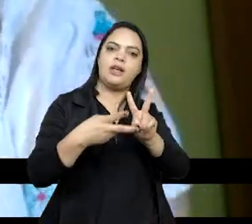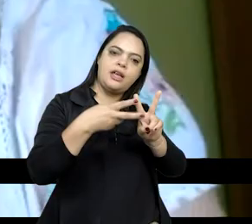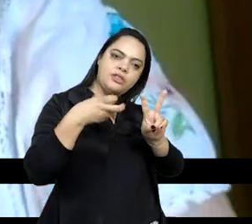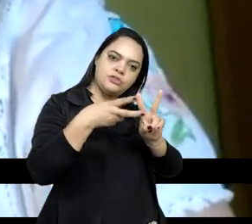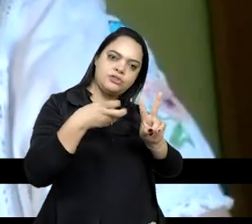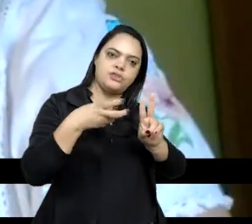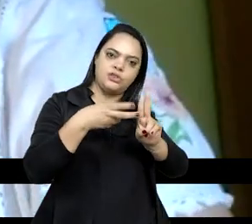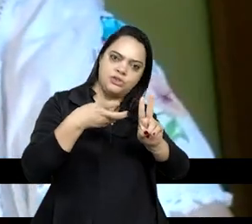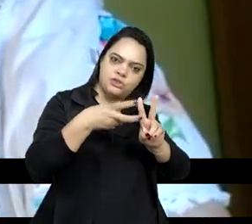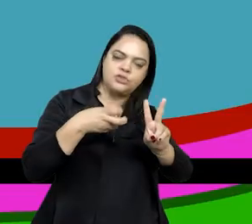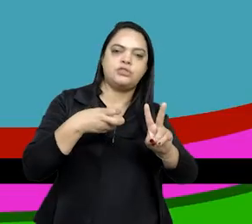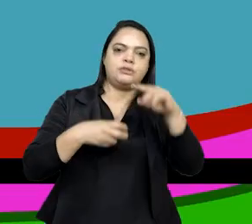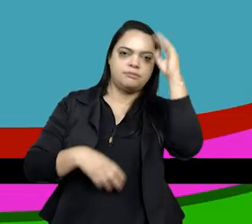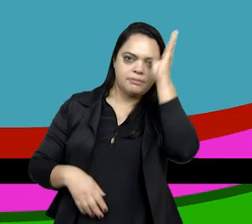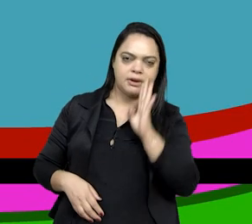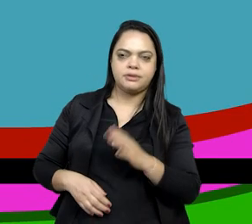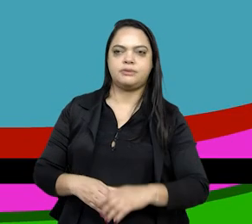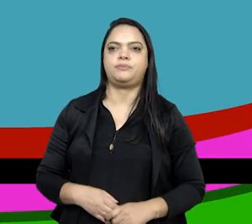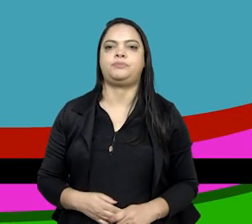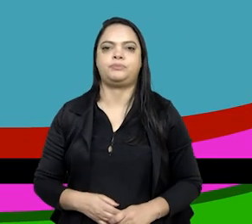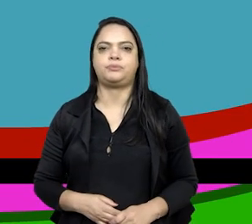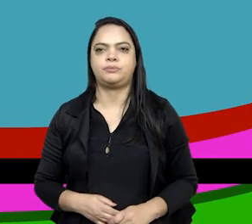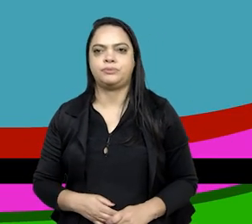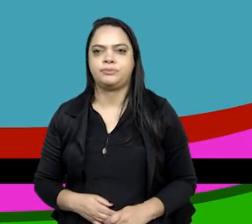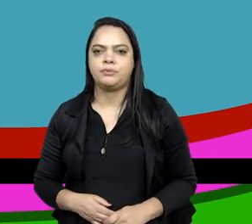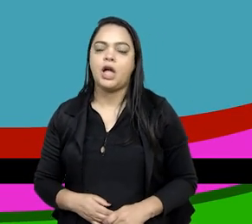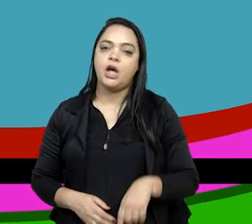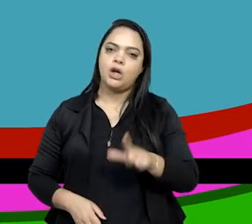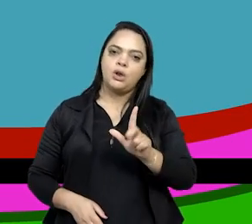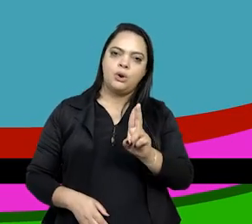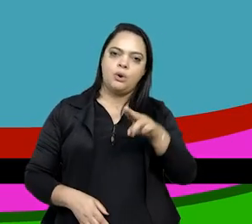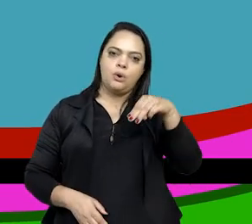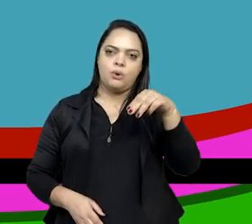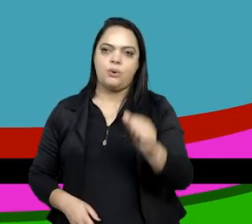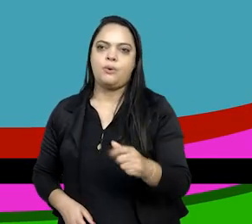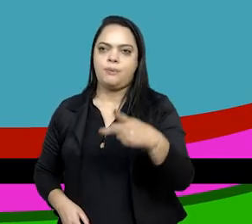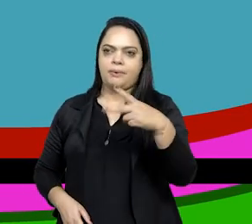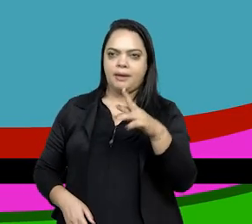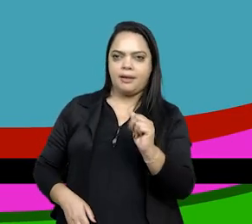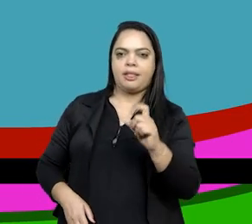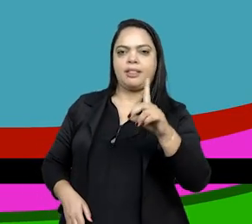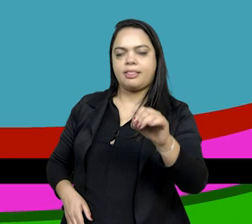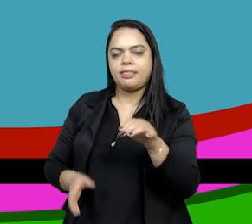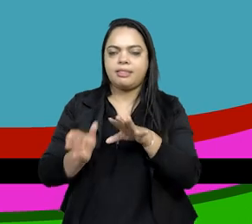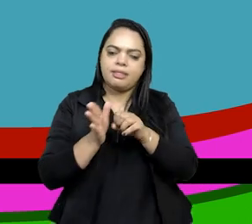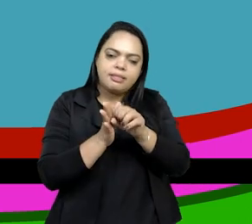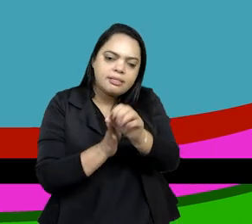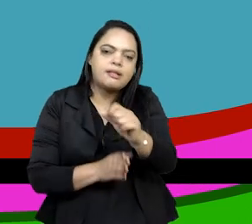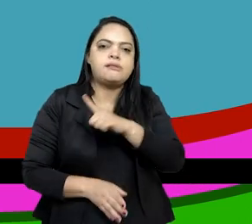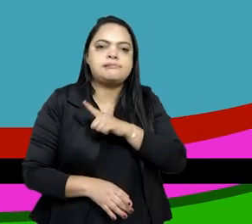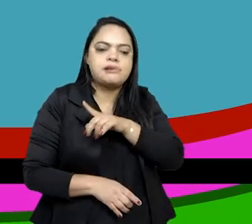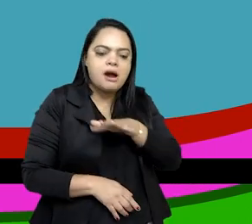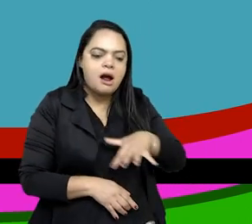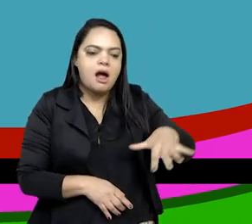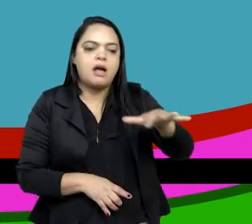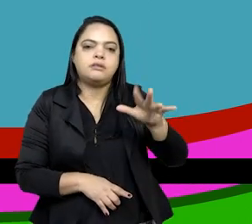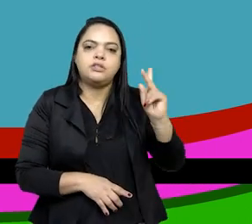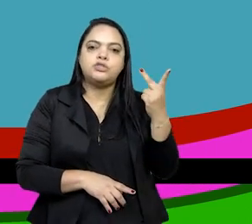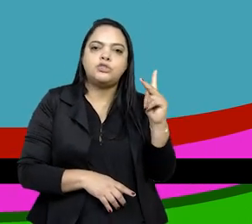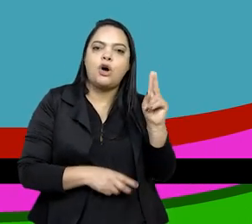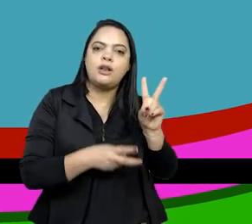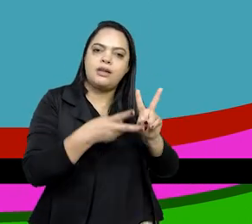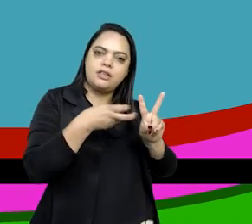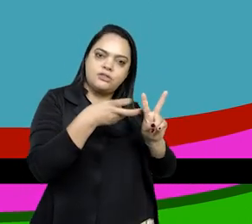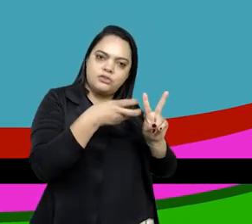no Brasil. A Luma Prado, ela tem feito pesquisas na área de história indígena